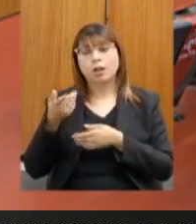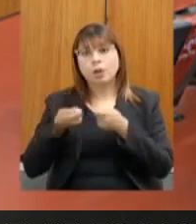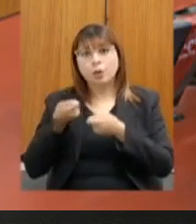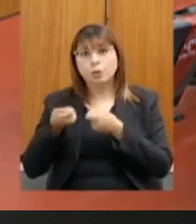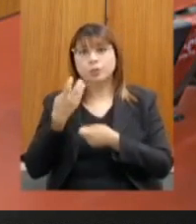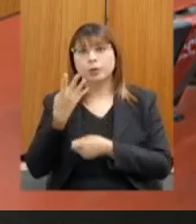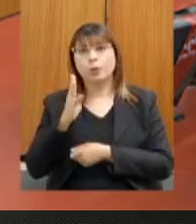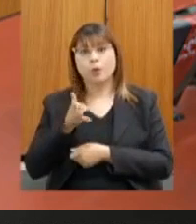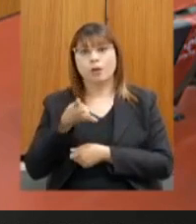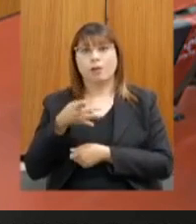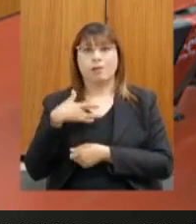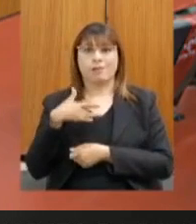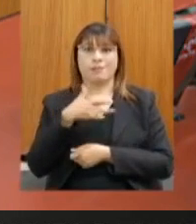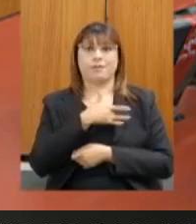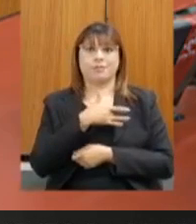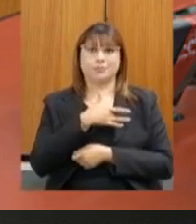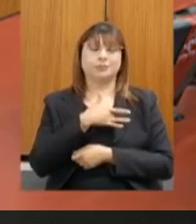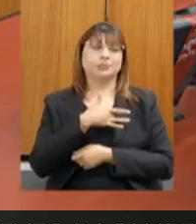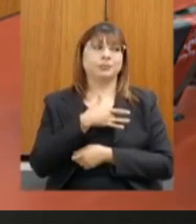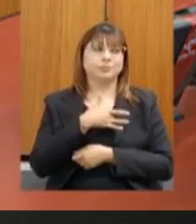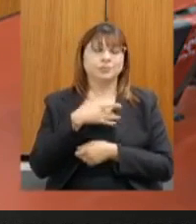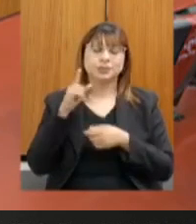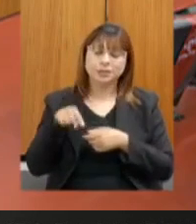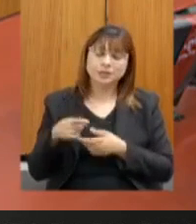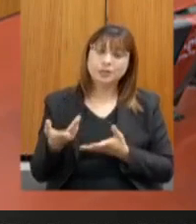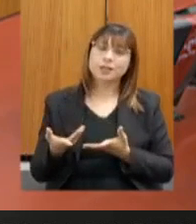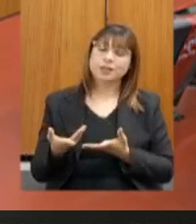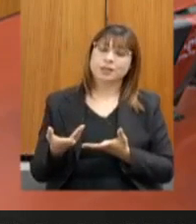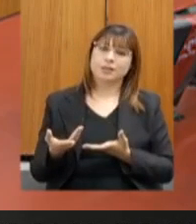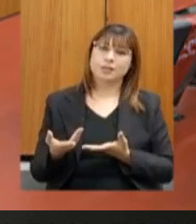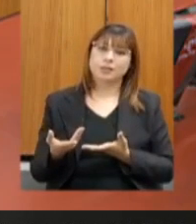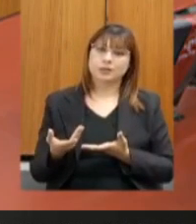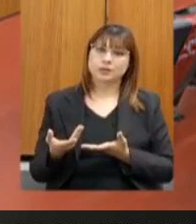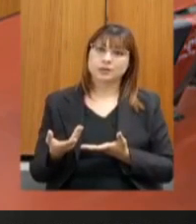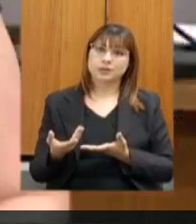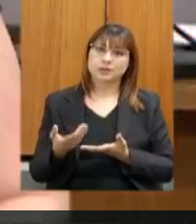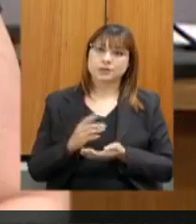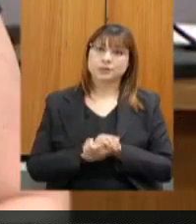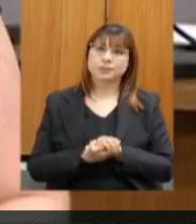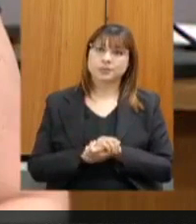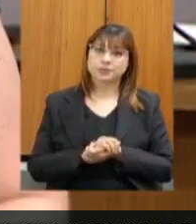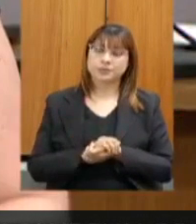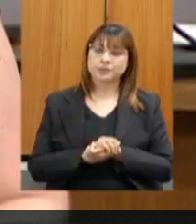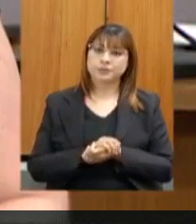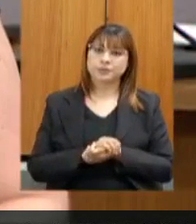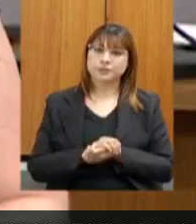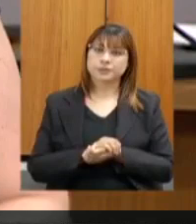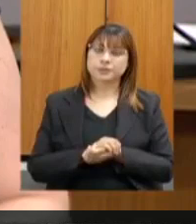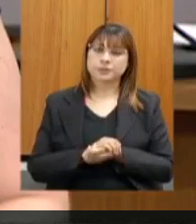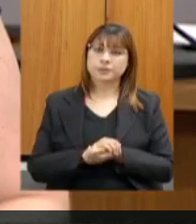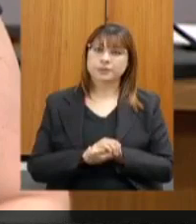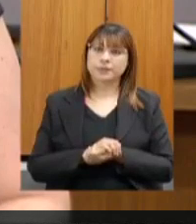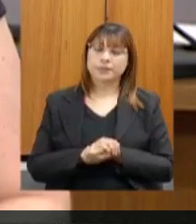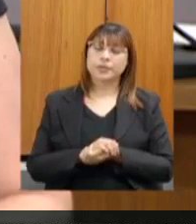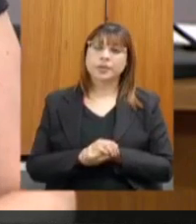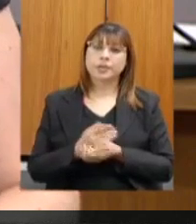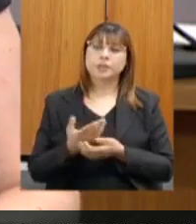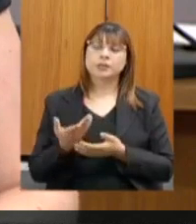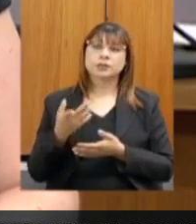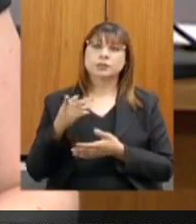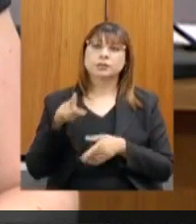e isso está extremamente relacionado com a redução também da mortalidade infantil. A gente sabe que muitas vezes